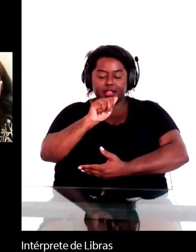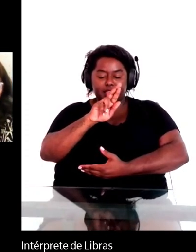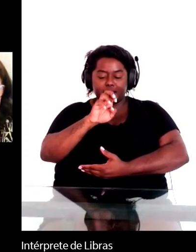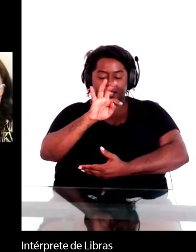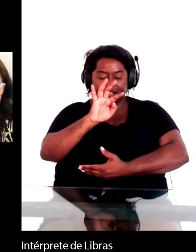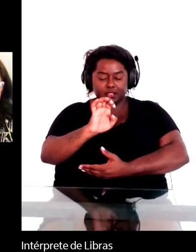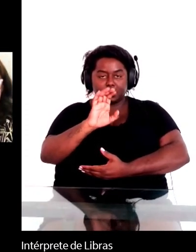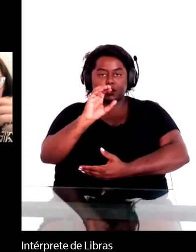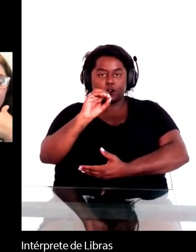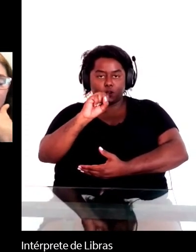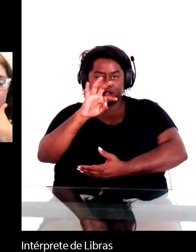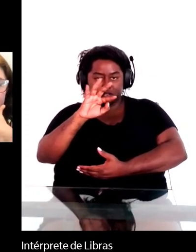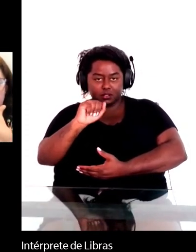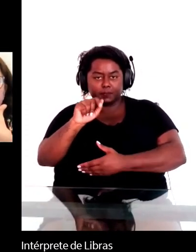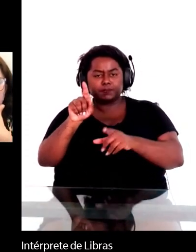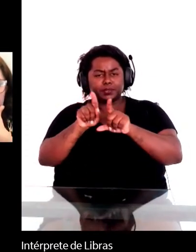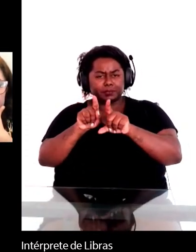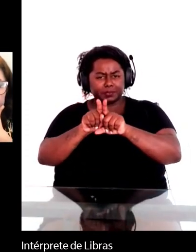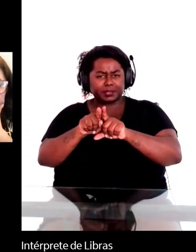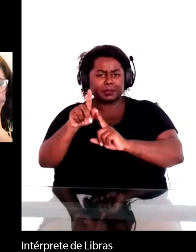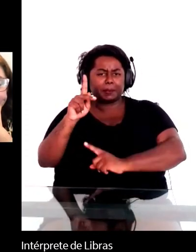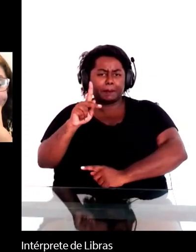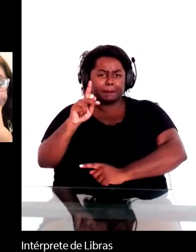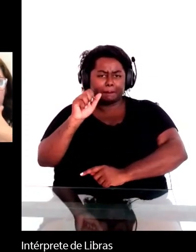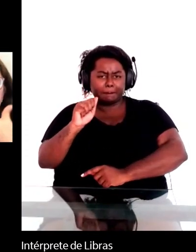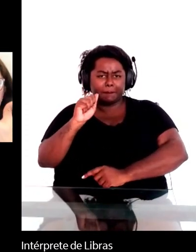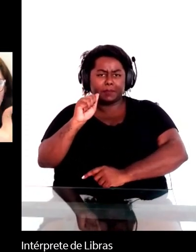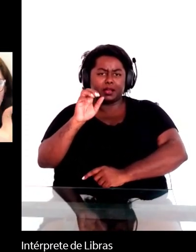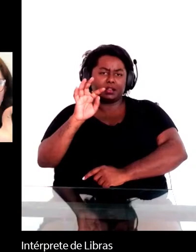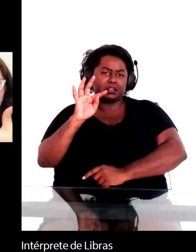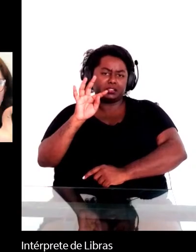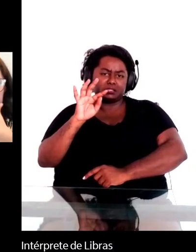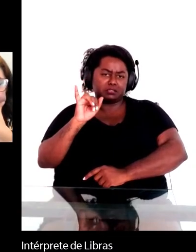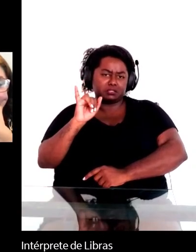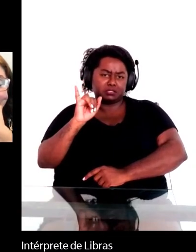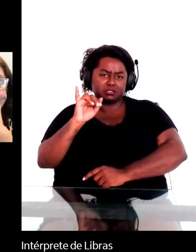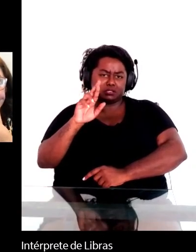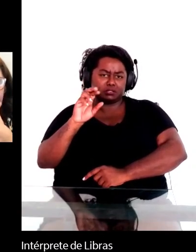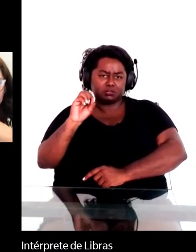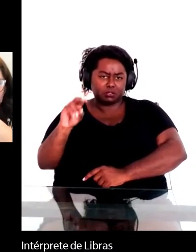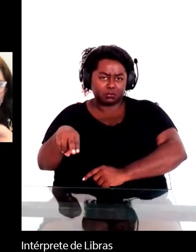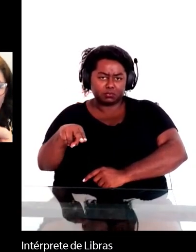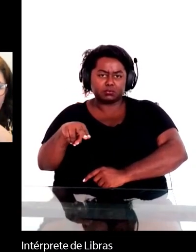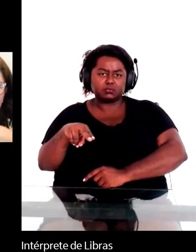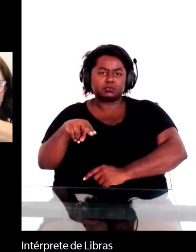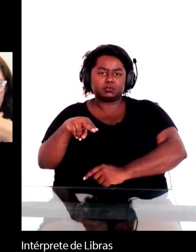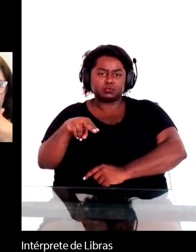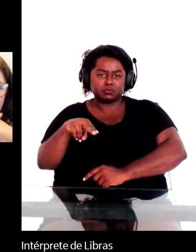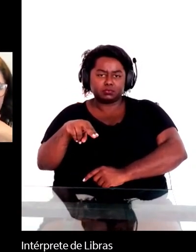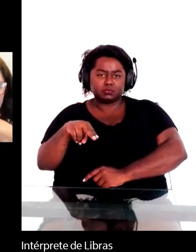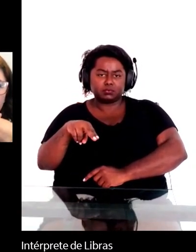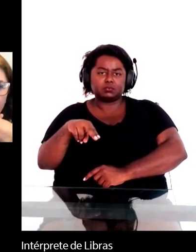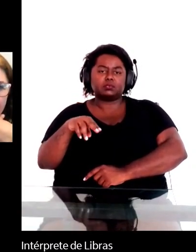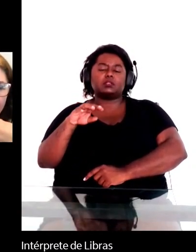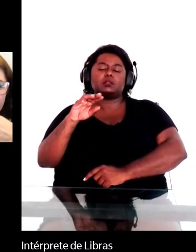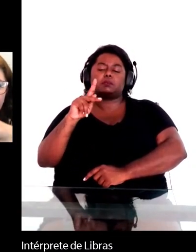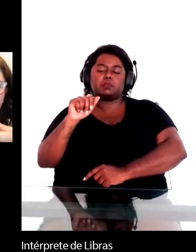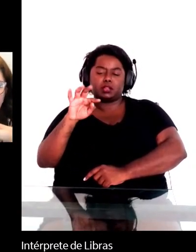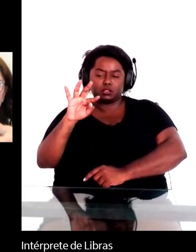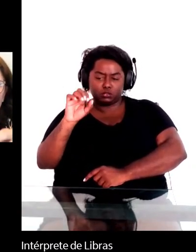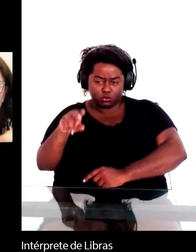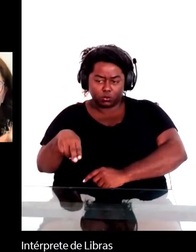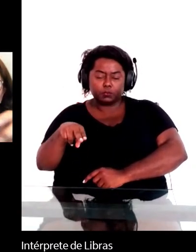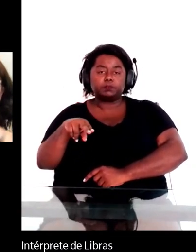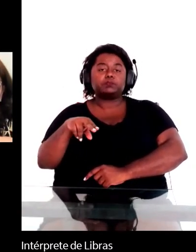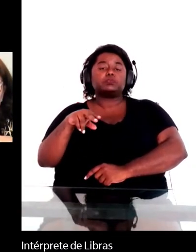que é uma edição mais comercial e está mais disponível e tem poucas notas. Então, dá